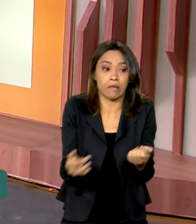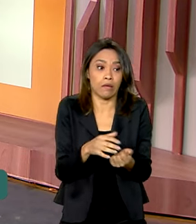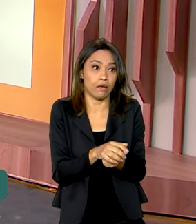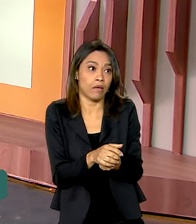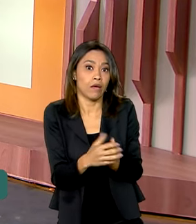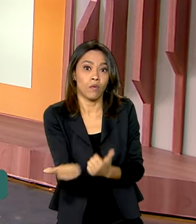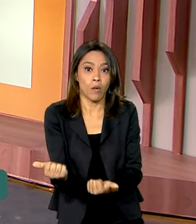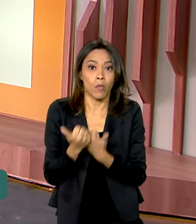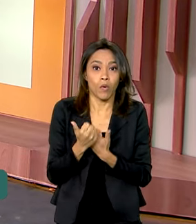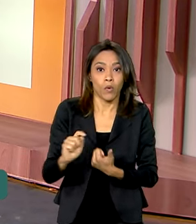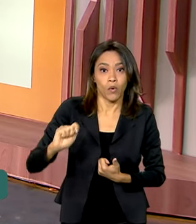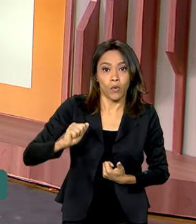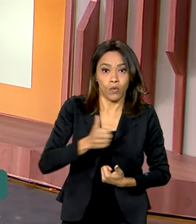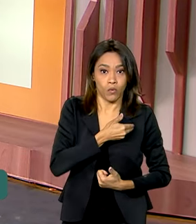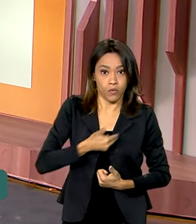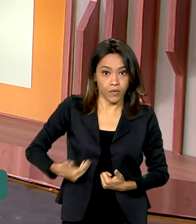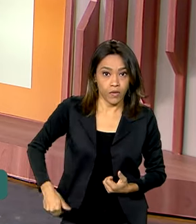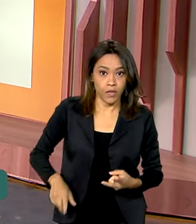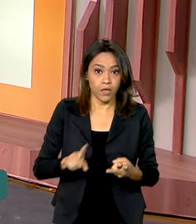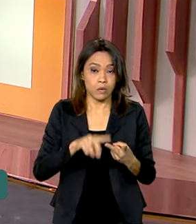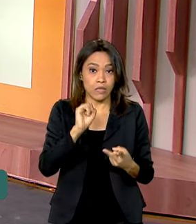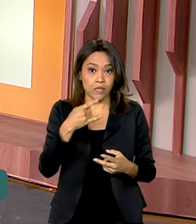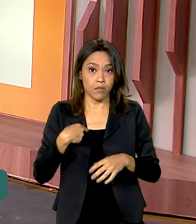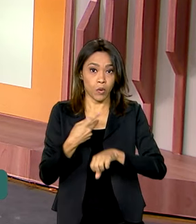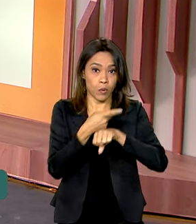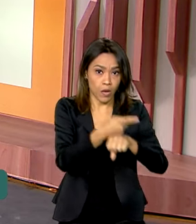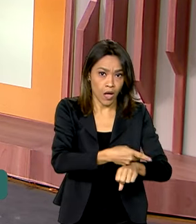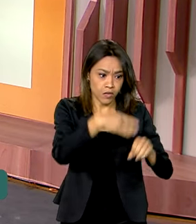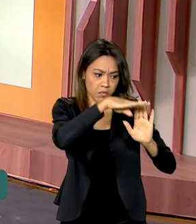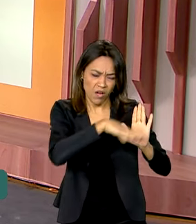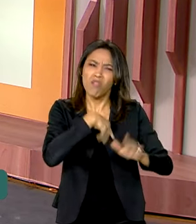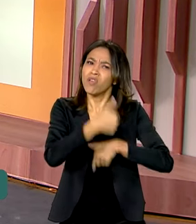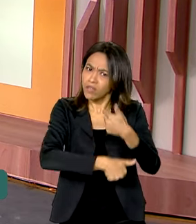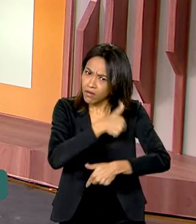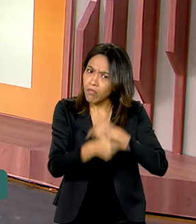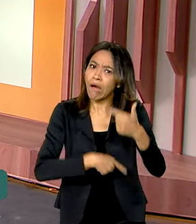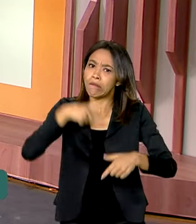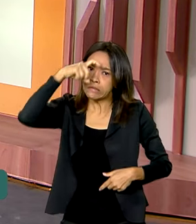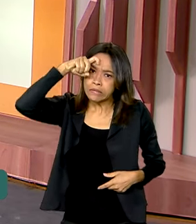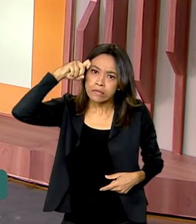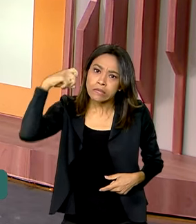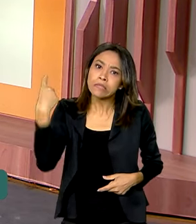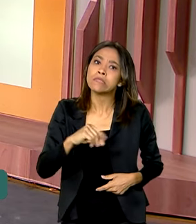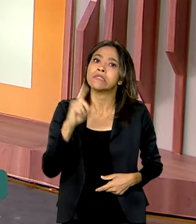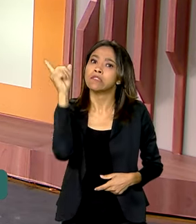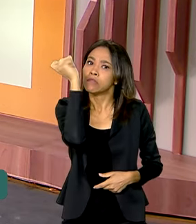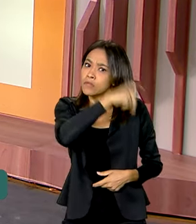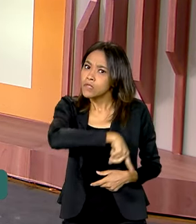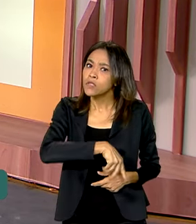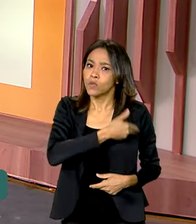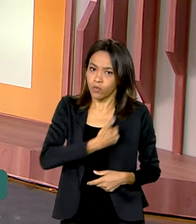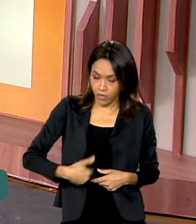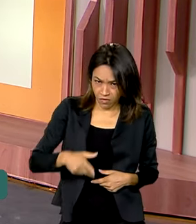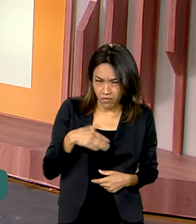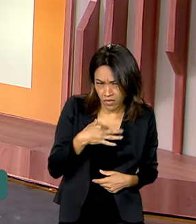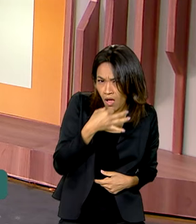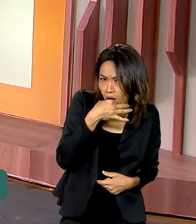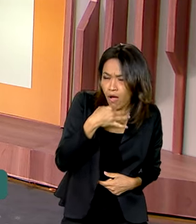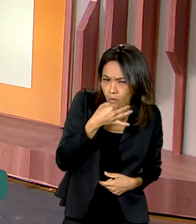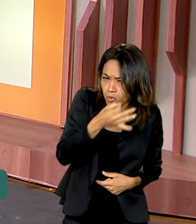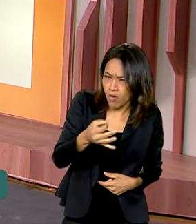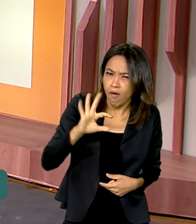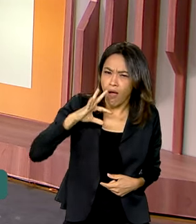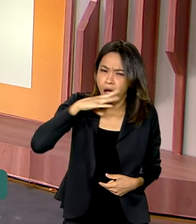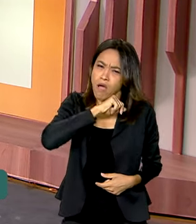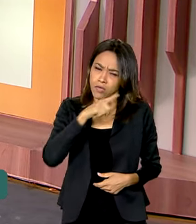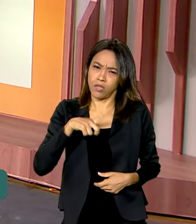caso entrasse, caso buscassem o Desenrola. Foi um trabalho árduo do governo. O senhor acredita que teve algum prejuízo nesse sentido? Ou